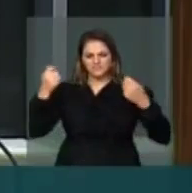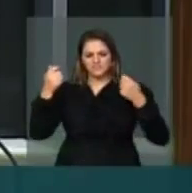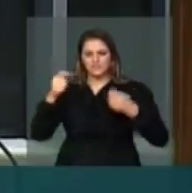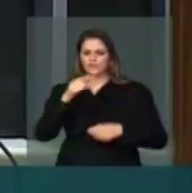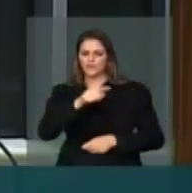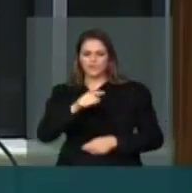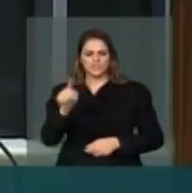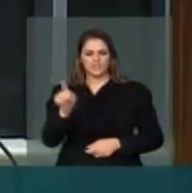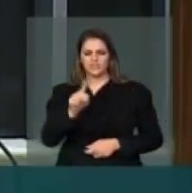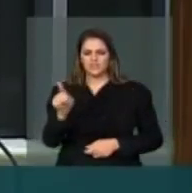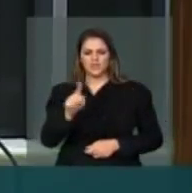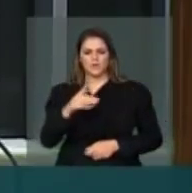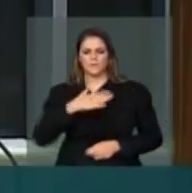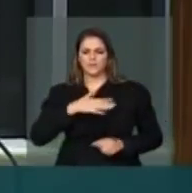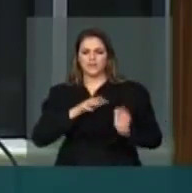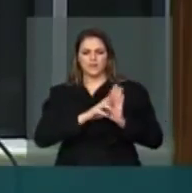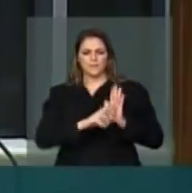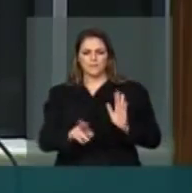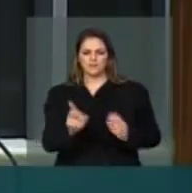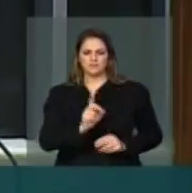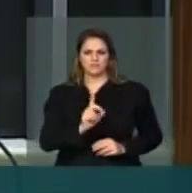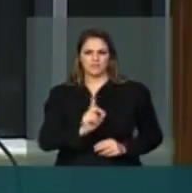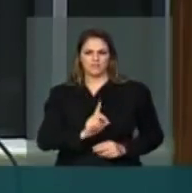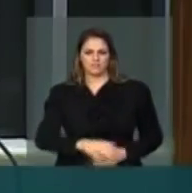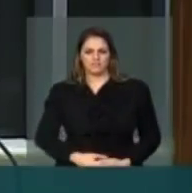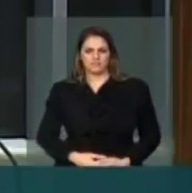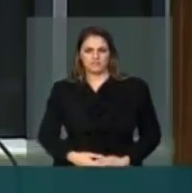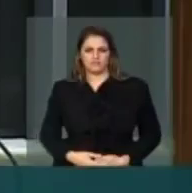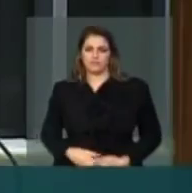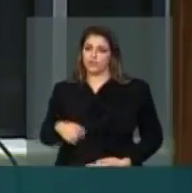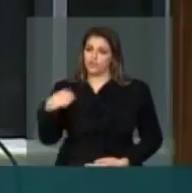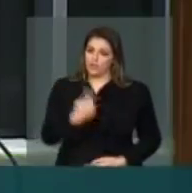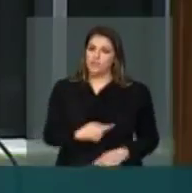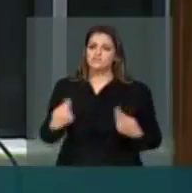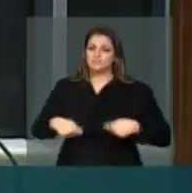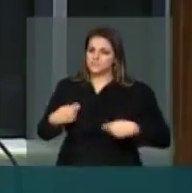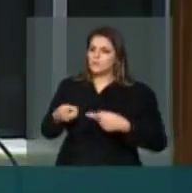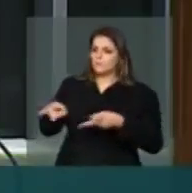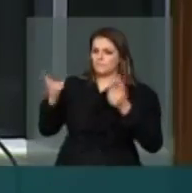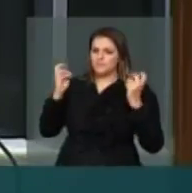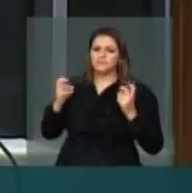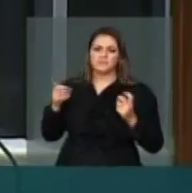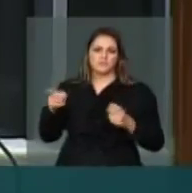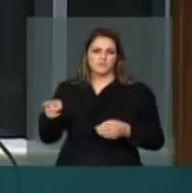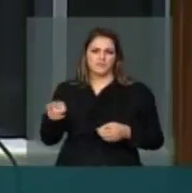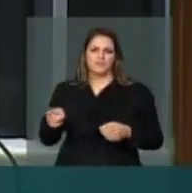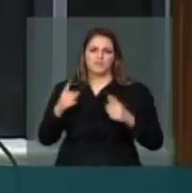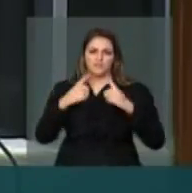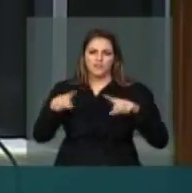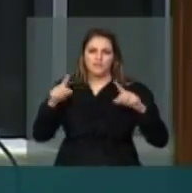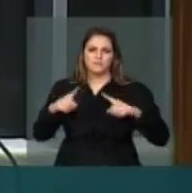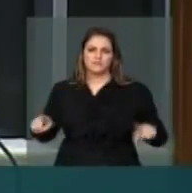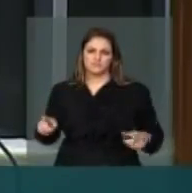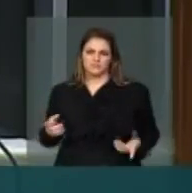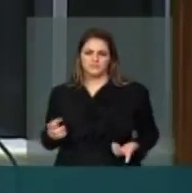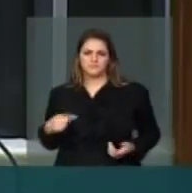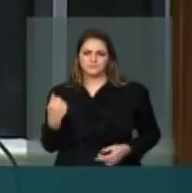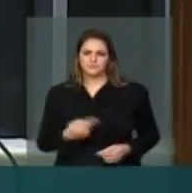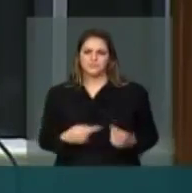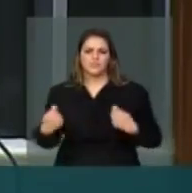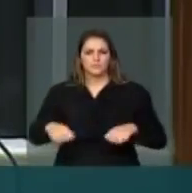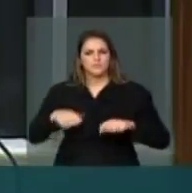tem que ser percebido por cada um de nós e, numa perspectiva dinâmica de mudança